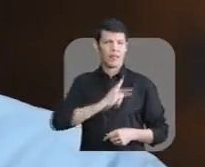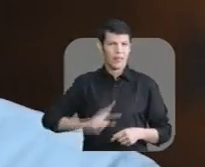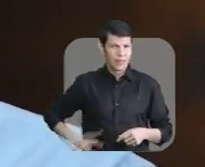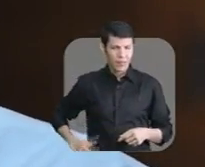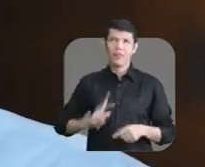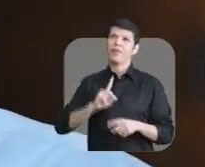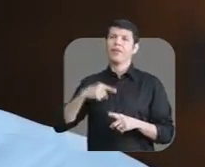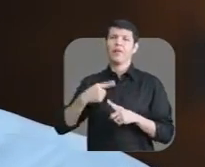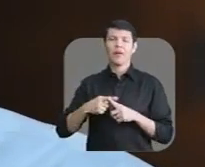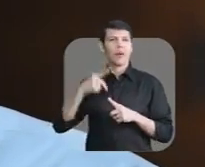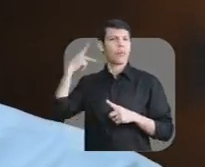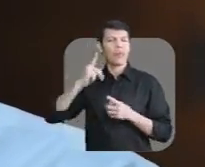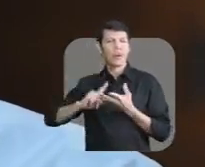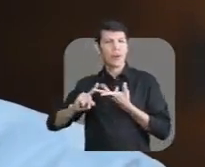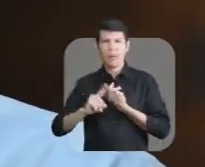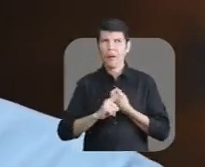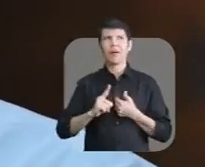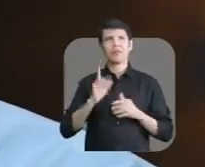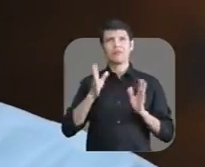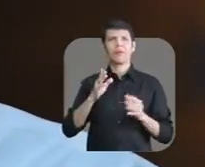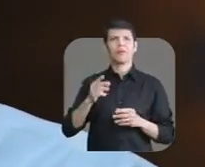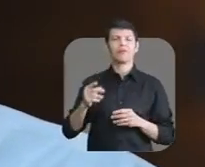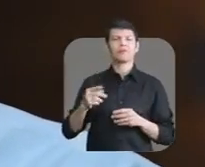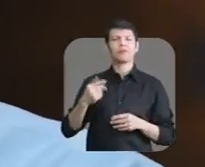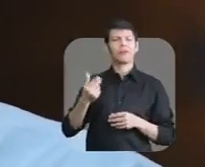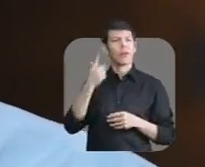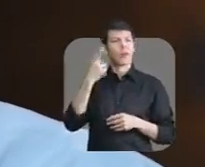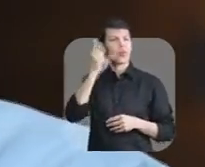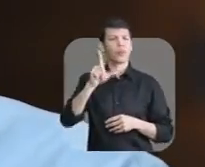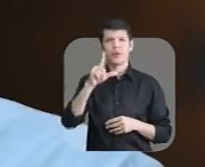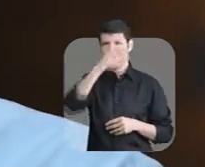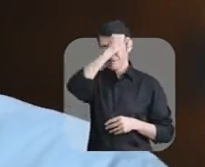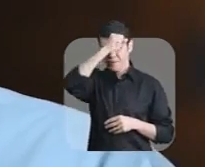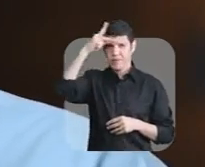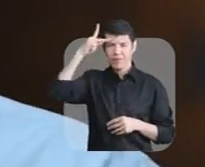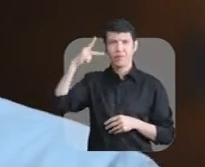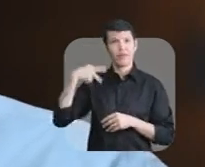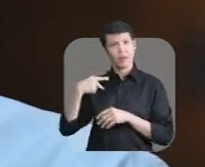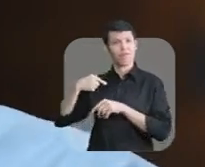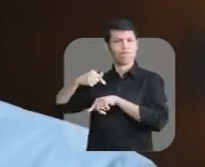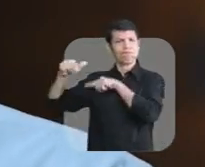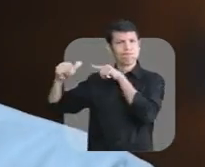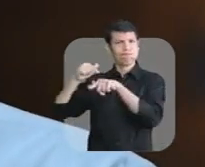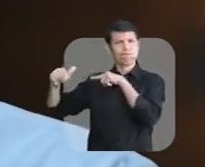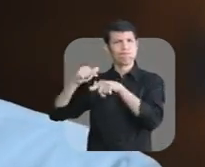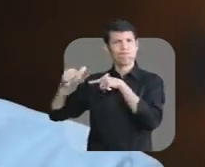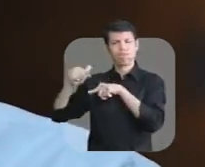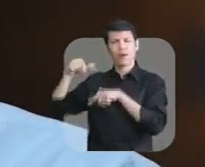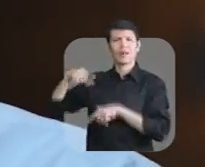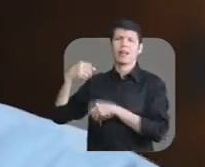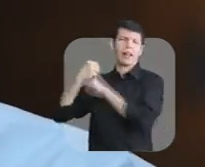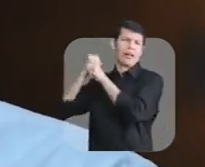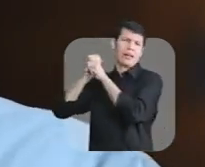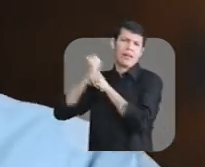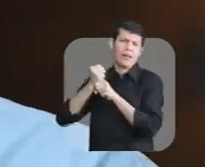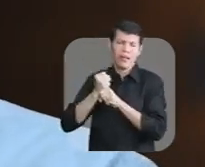tantos mandatos, Manaus que eu fui prefeito, que trabalho e trabalhei a vida inteira para